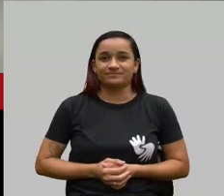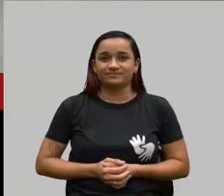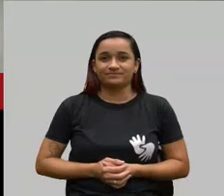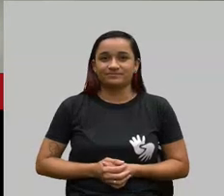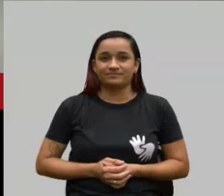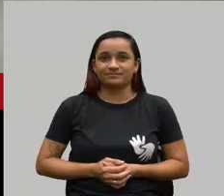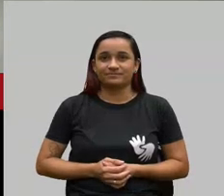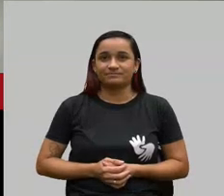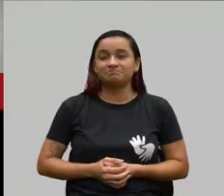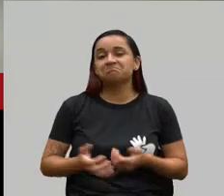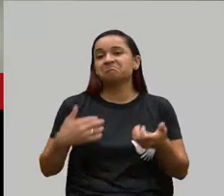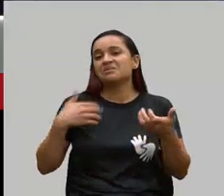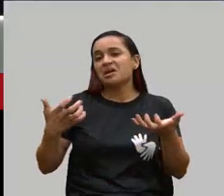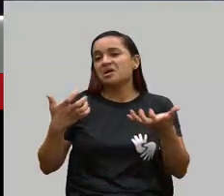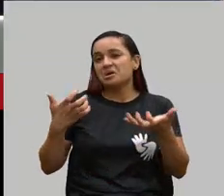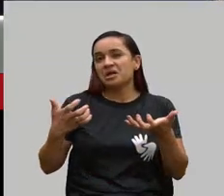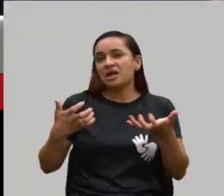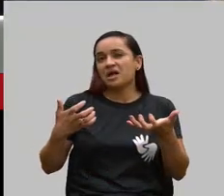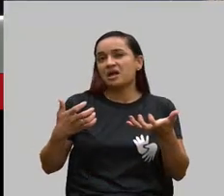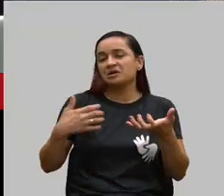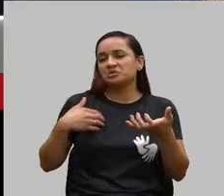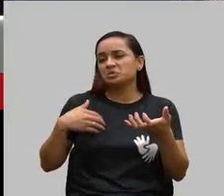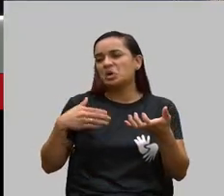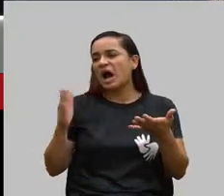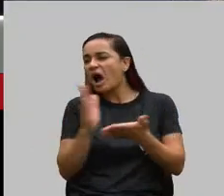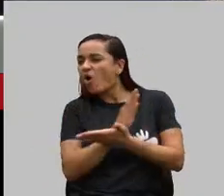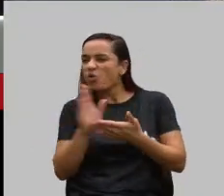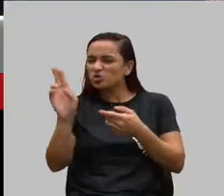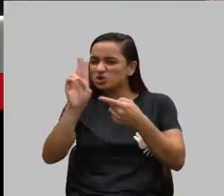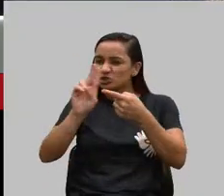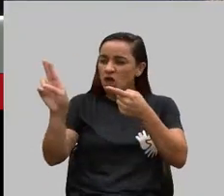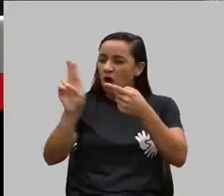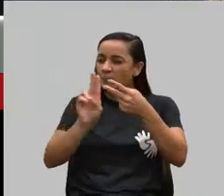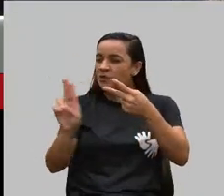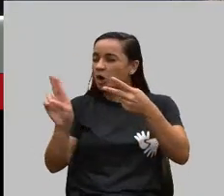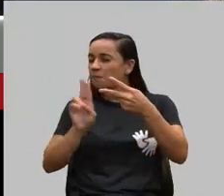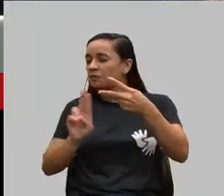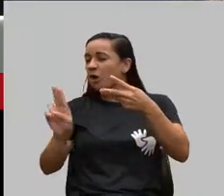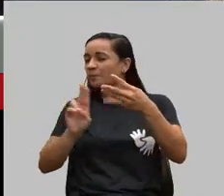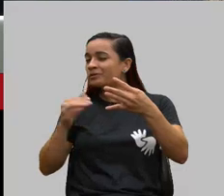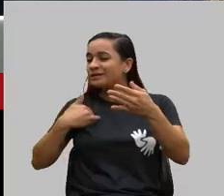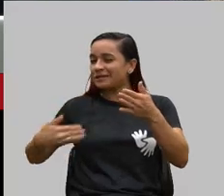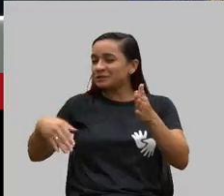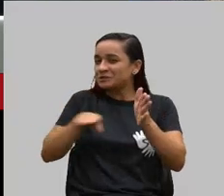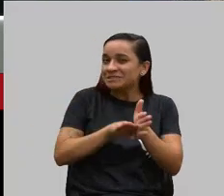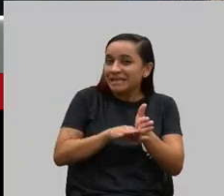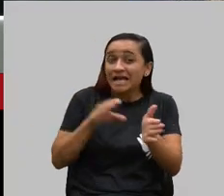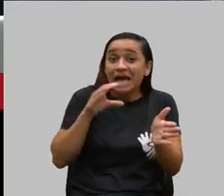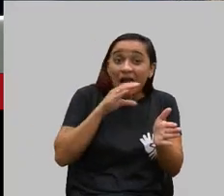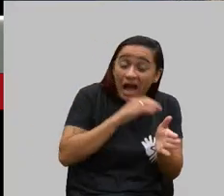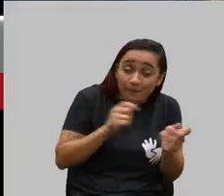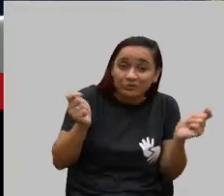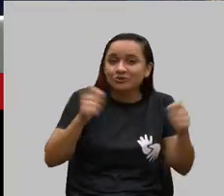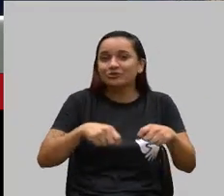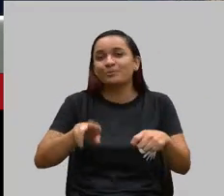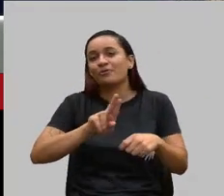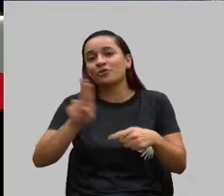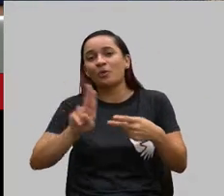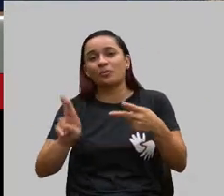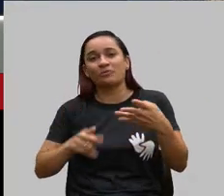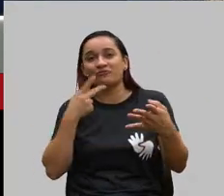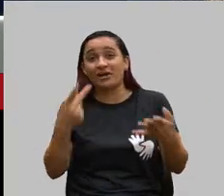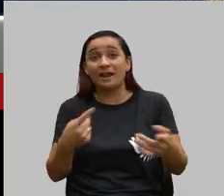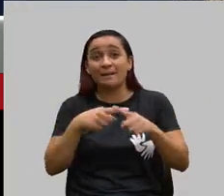Queria fazer a citação de algumas pessoas que, como eu cheguei aqui um pouco rápido, eu não pude citá-los. Está aqui o nosso